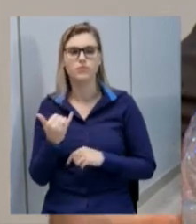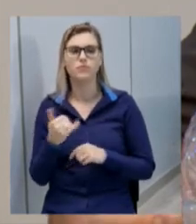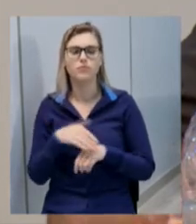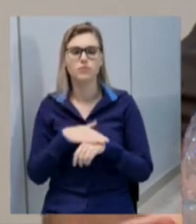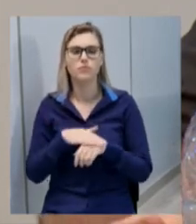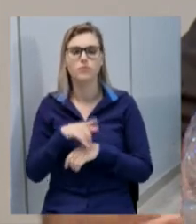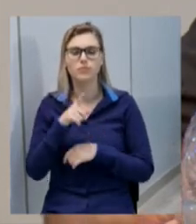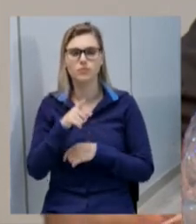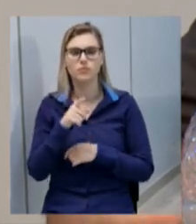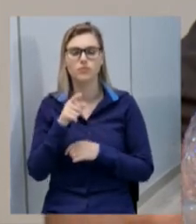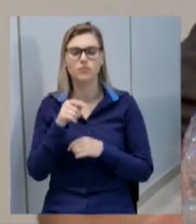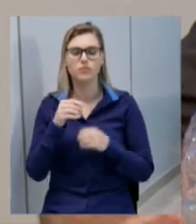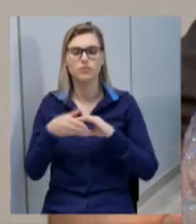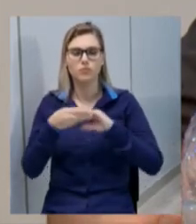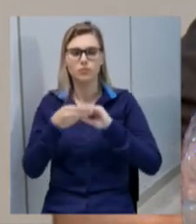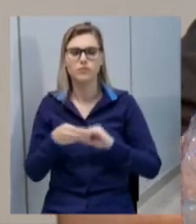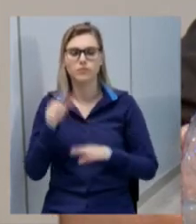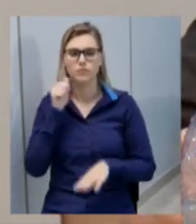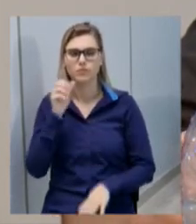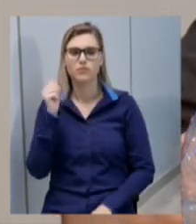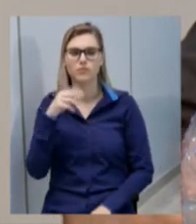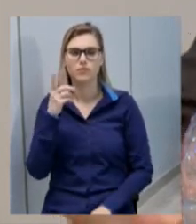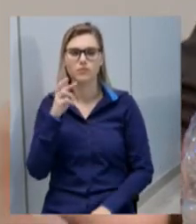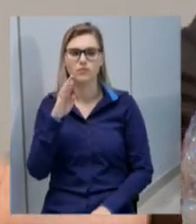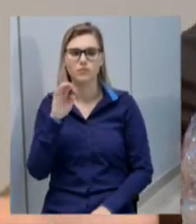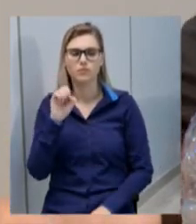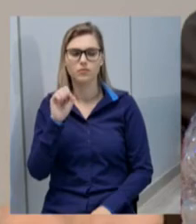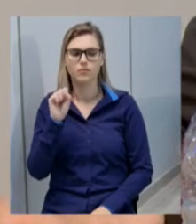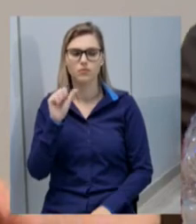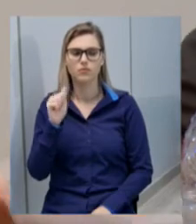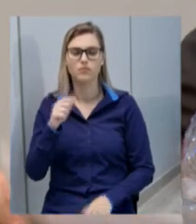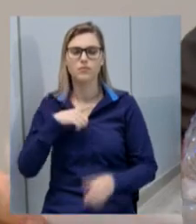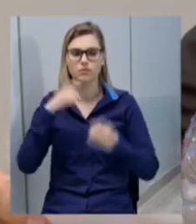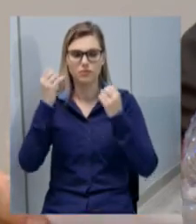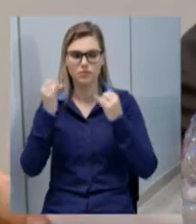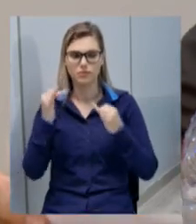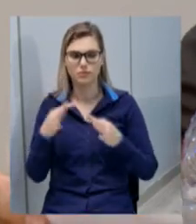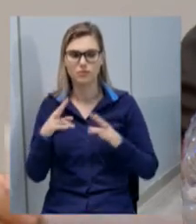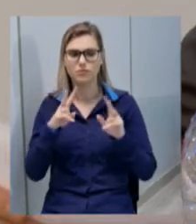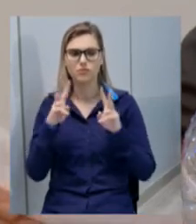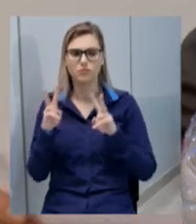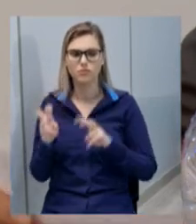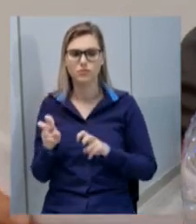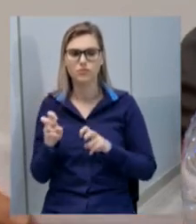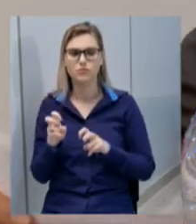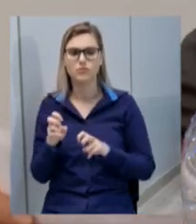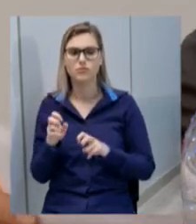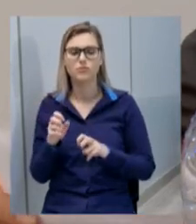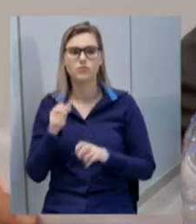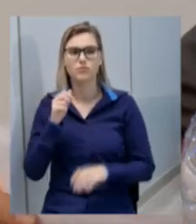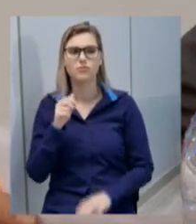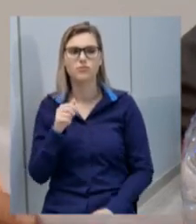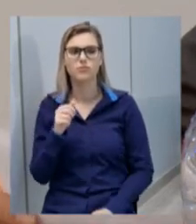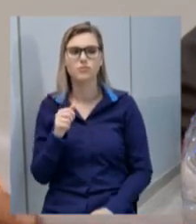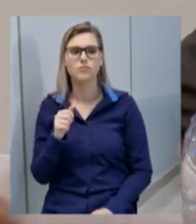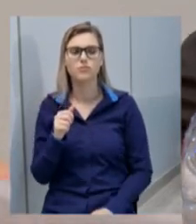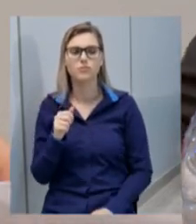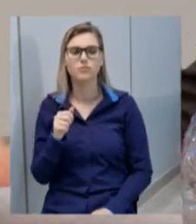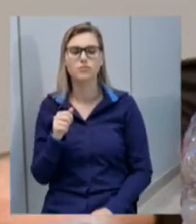esteve aqui muito bem explicando explanando sobre o PPA e a LDO do município